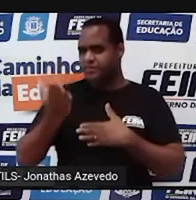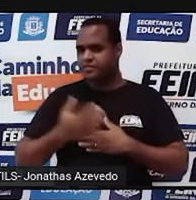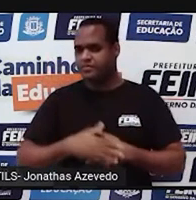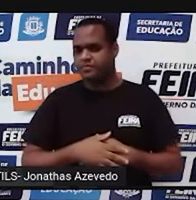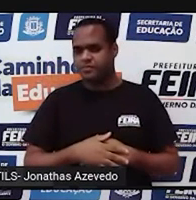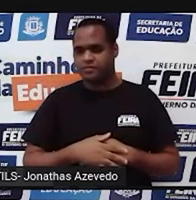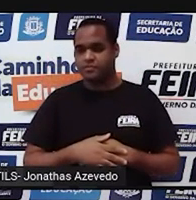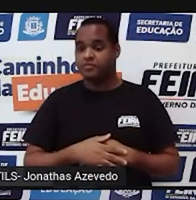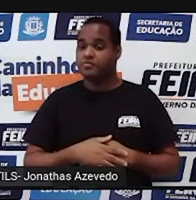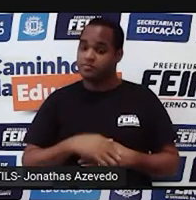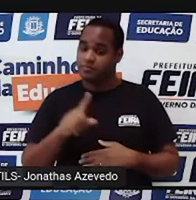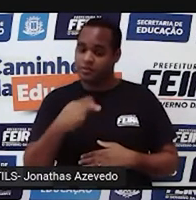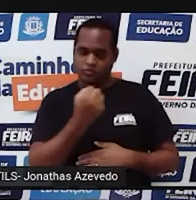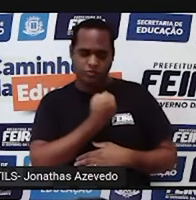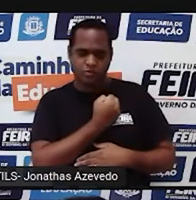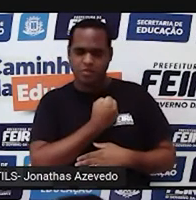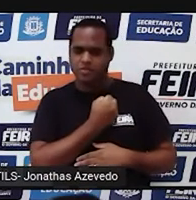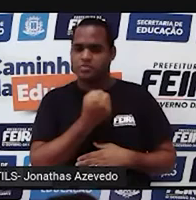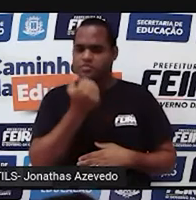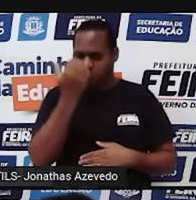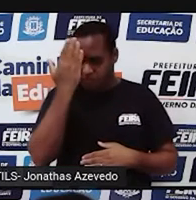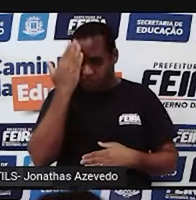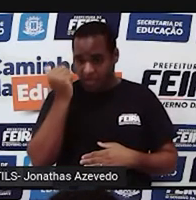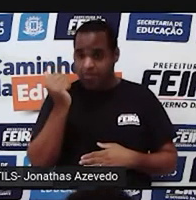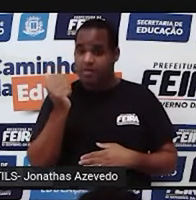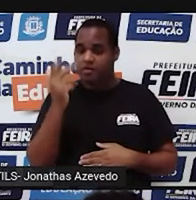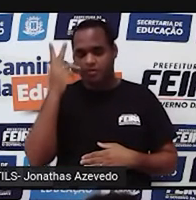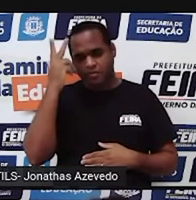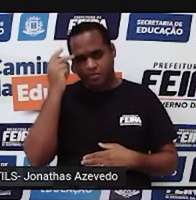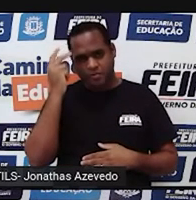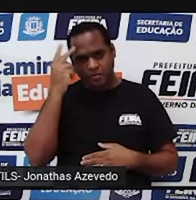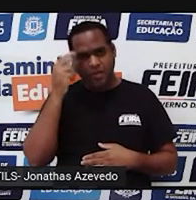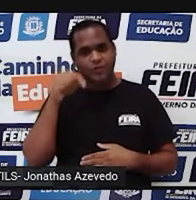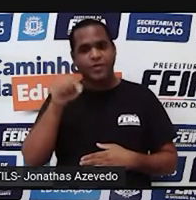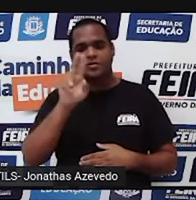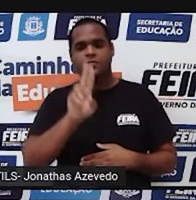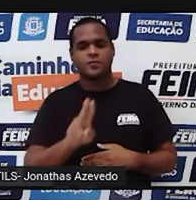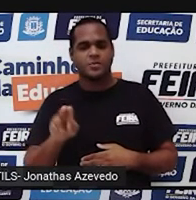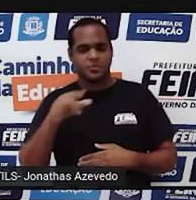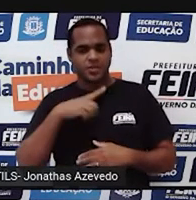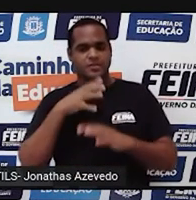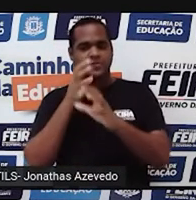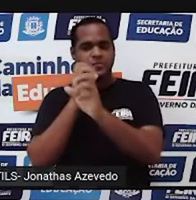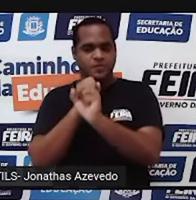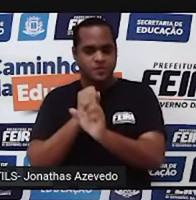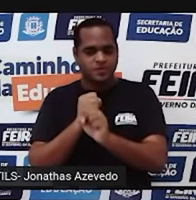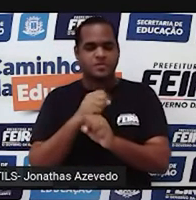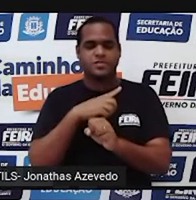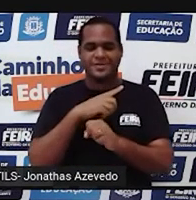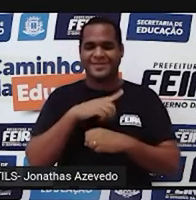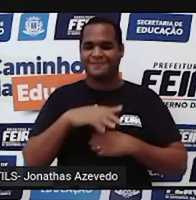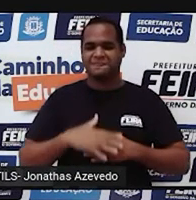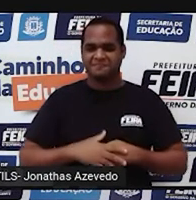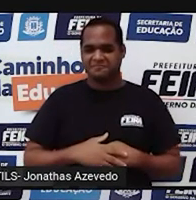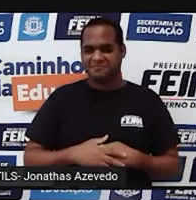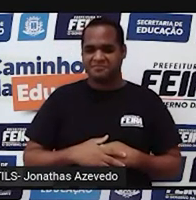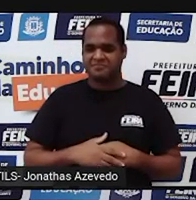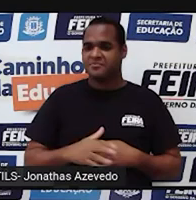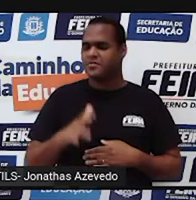números que naturalmente nós usamos para contar. Eu uso esse